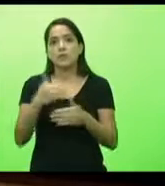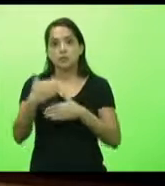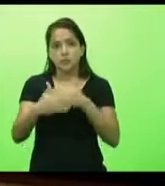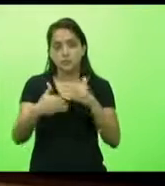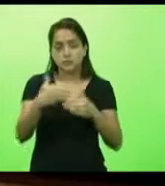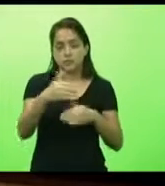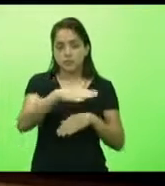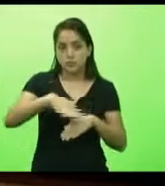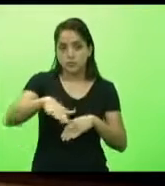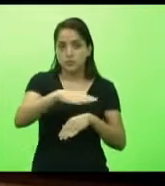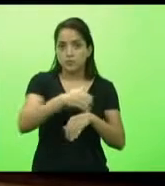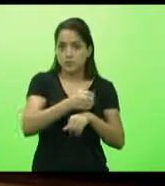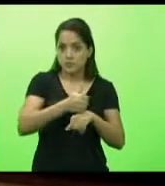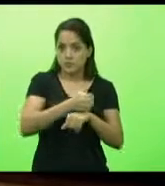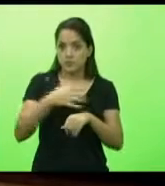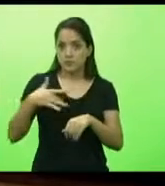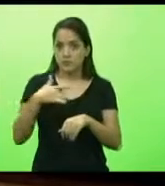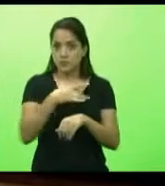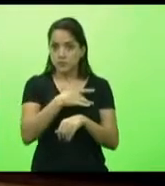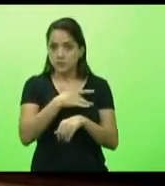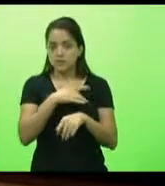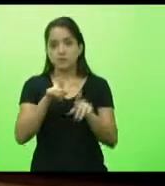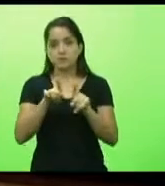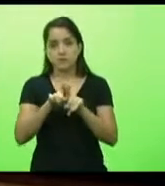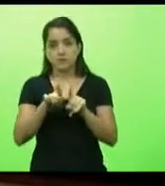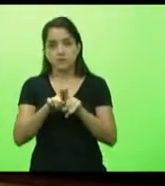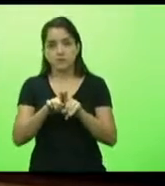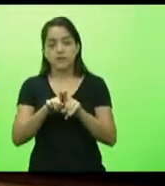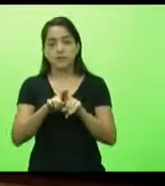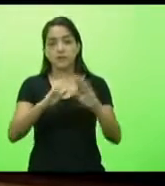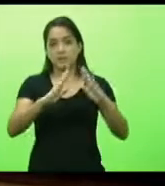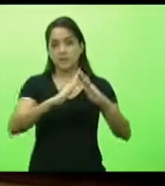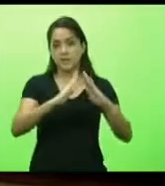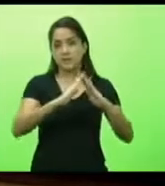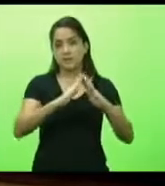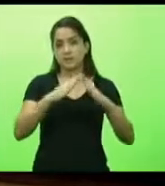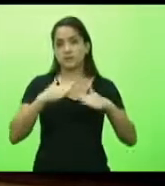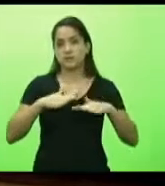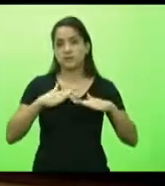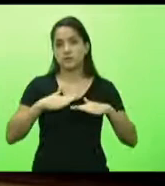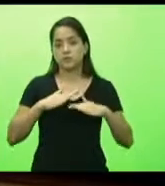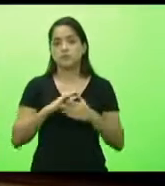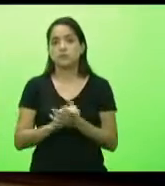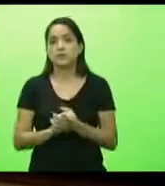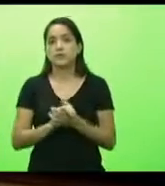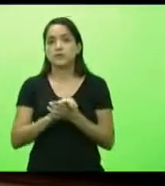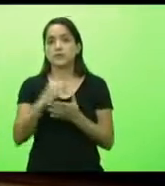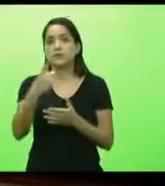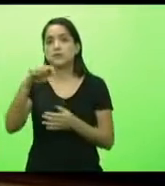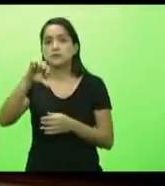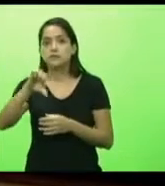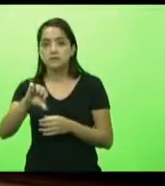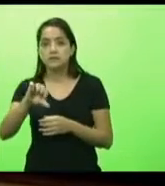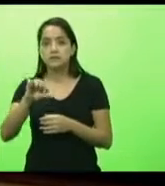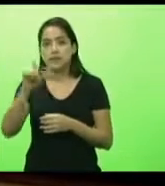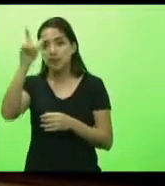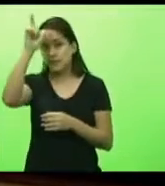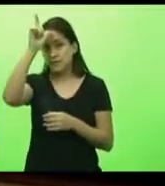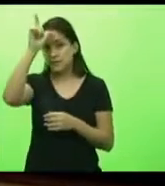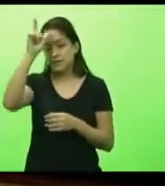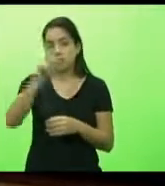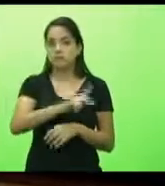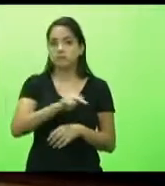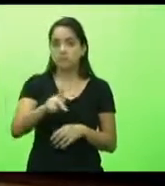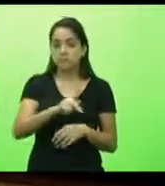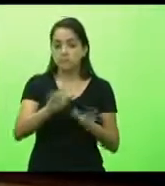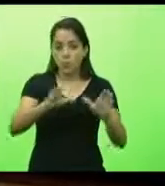saúde e os residentes em casas de repouso. Décimo nono, a Alemanha classificou os professores como um dos